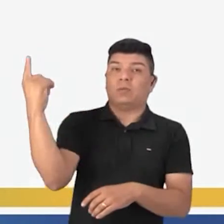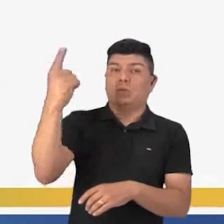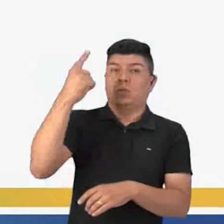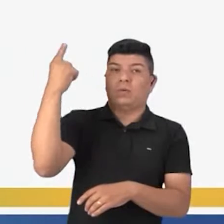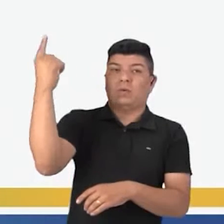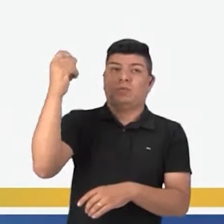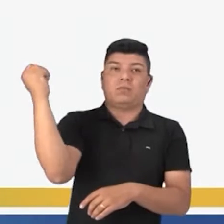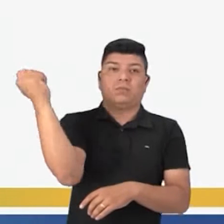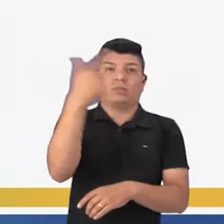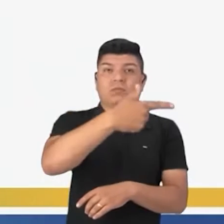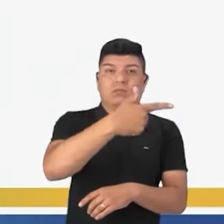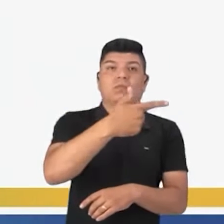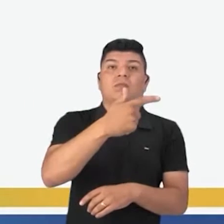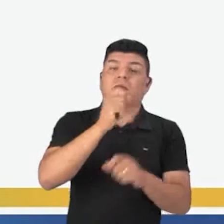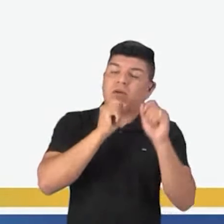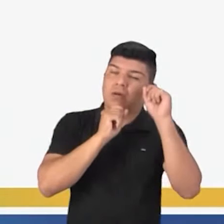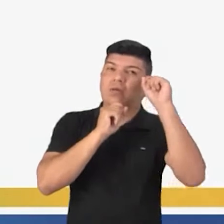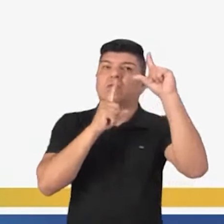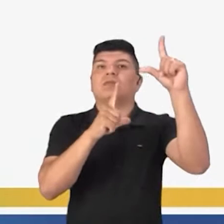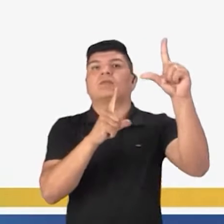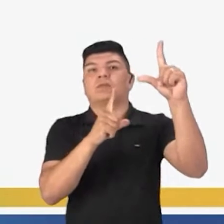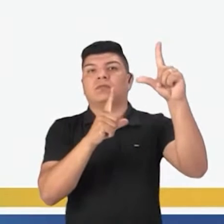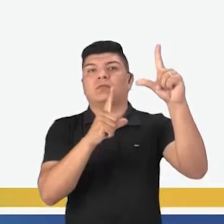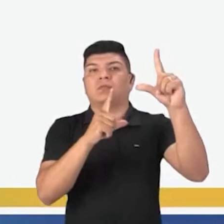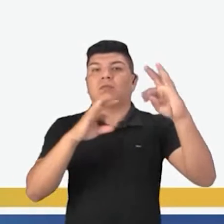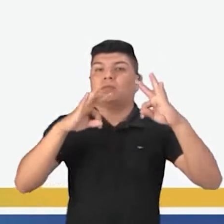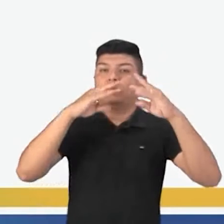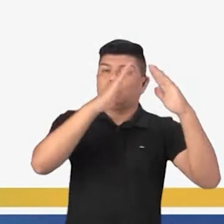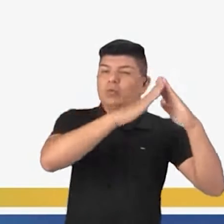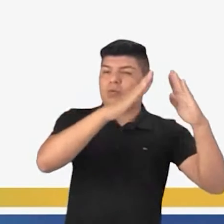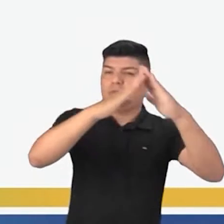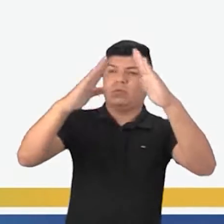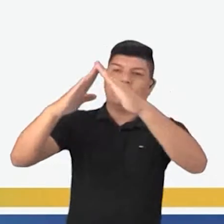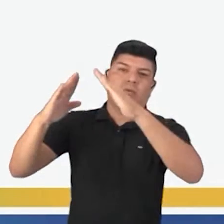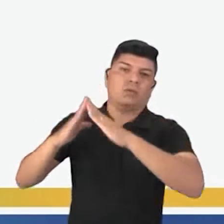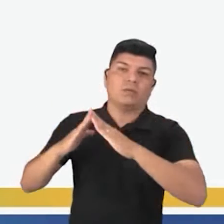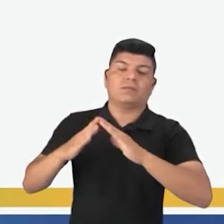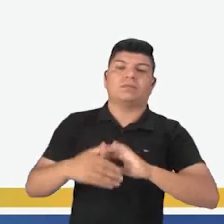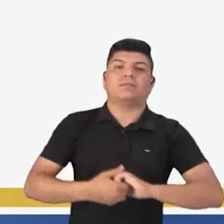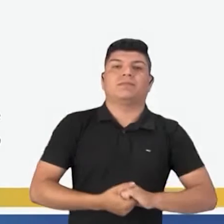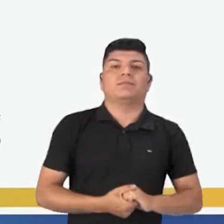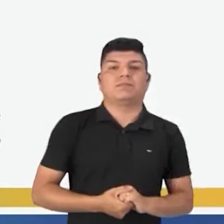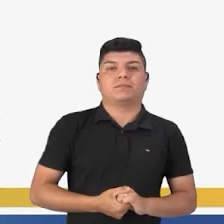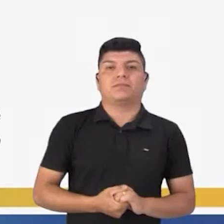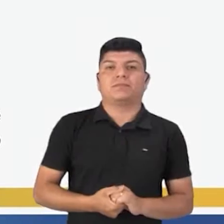tão alto que acordou toda a vizinhança.